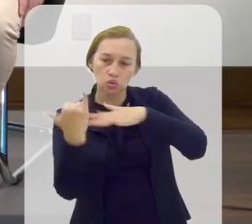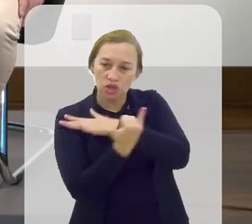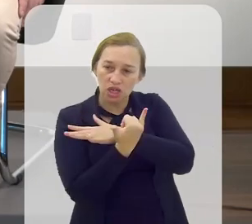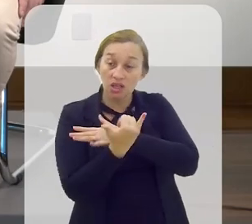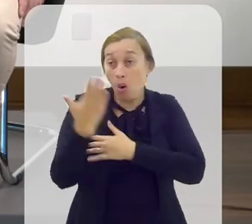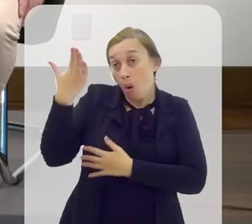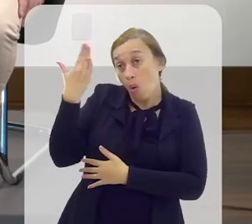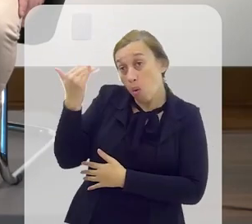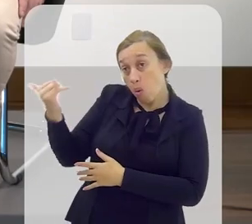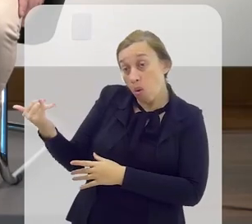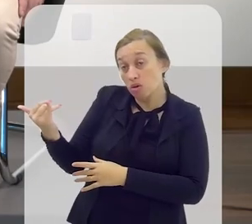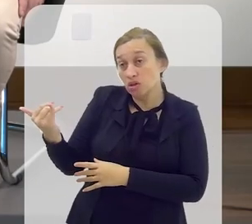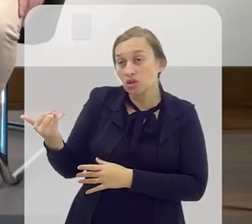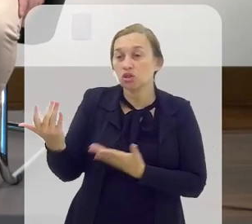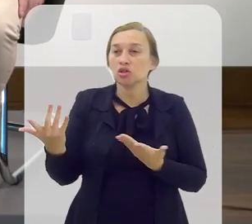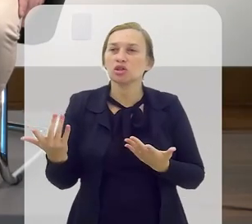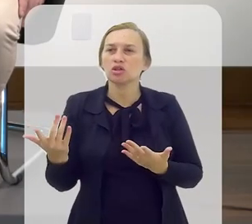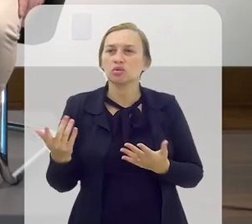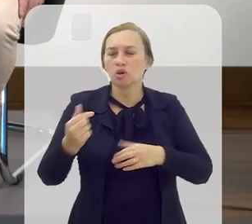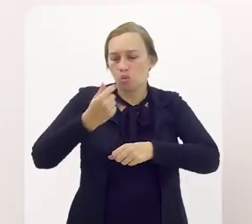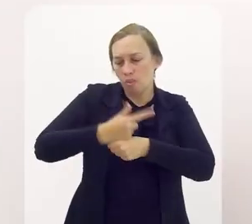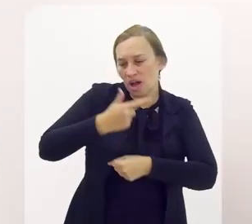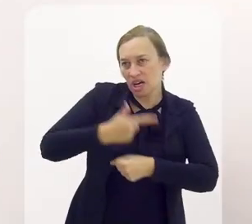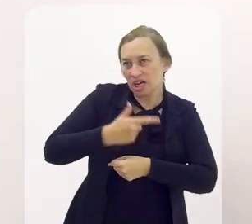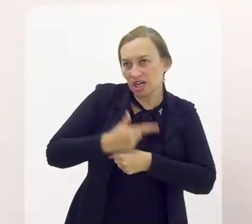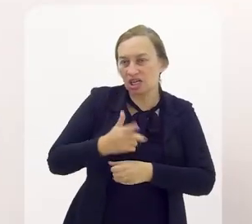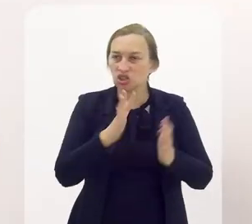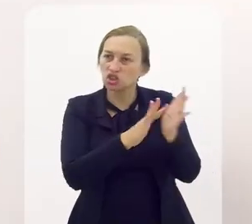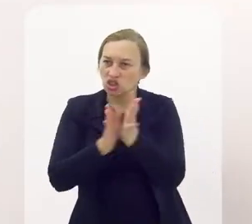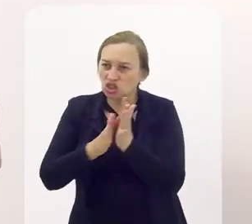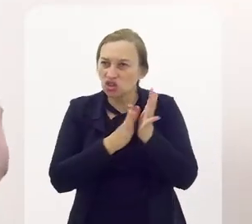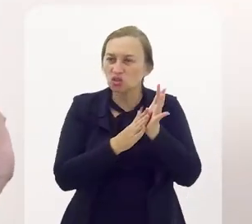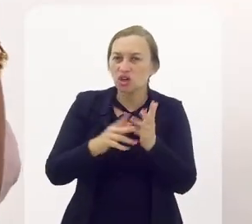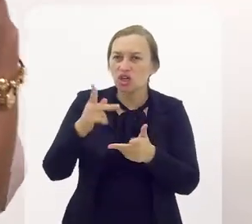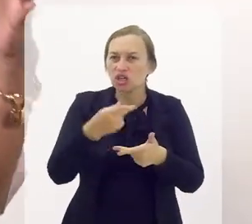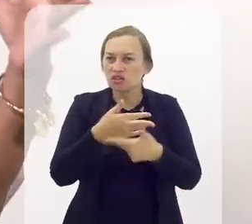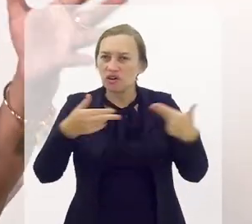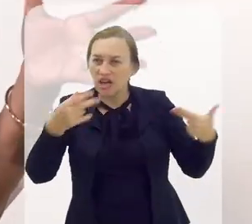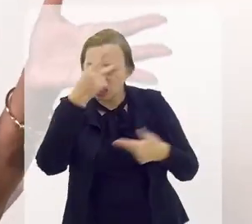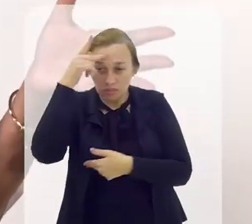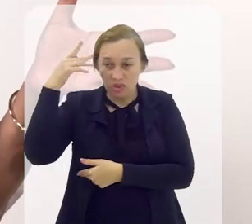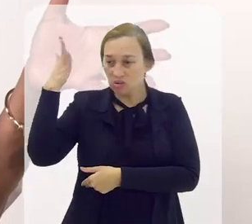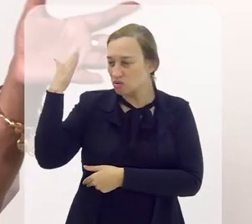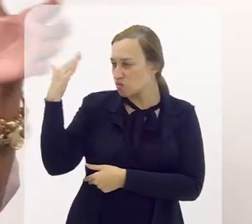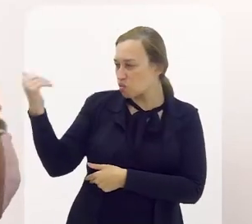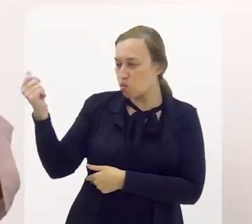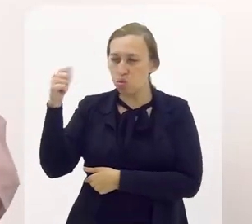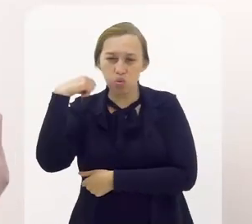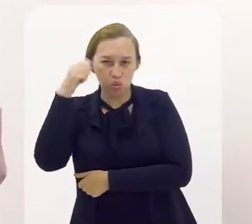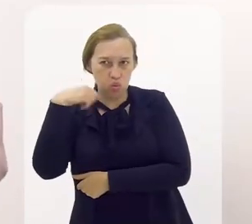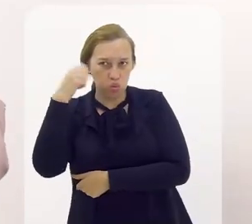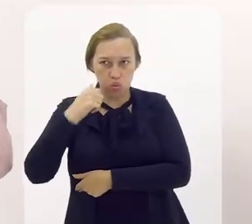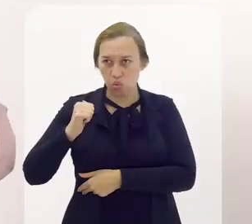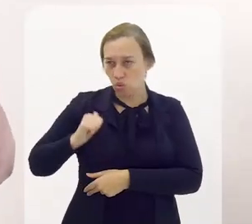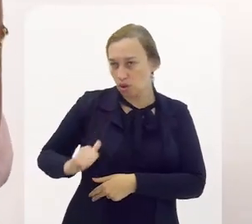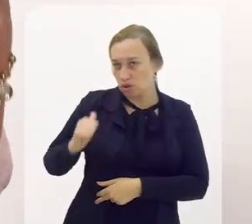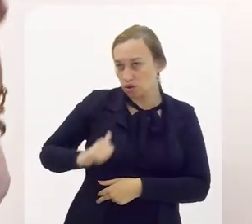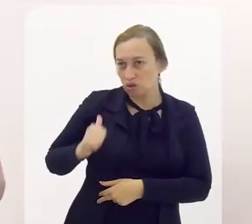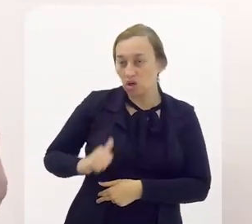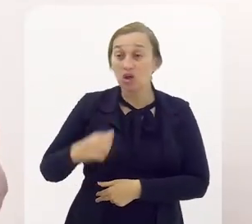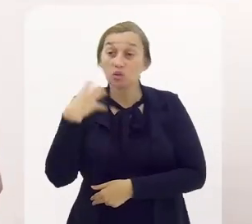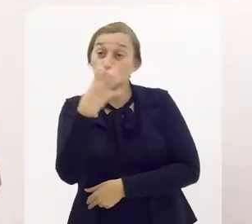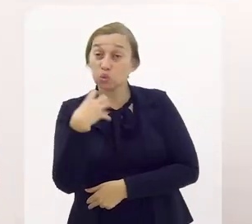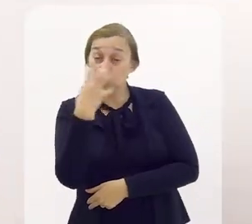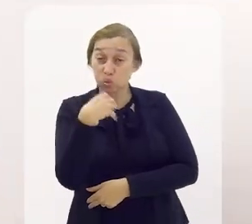desse polêmico numa escola como a Grande Rio, que é uma escola de muitos artistas, muitas atrizes, muitos